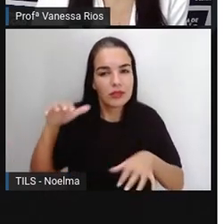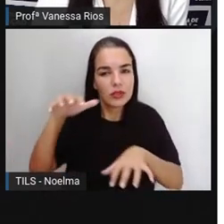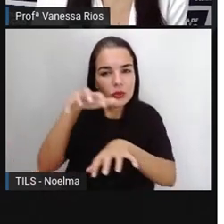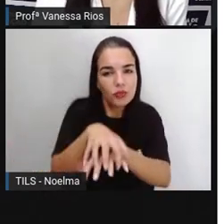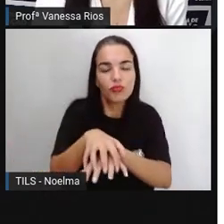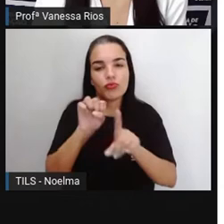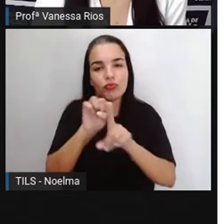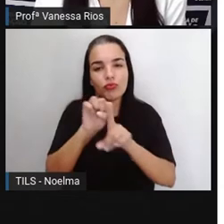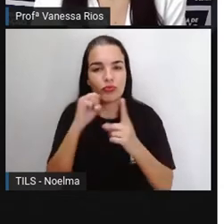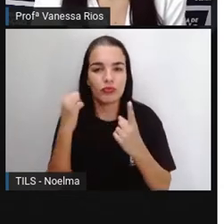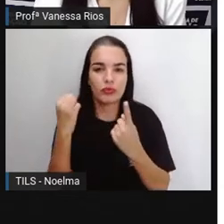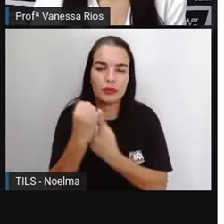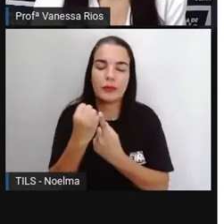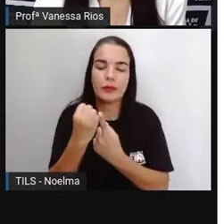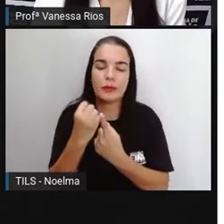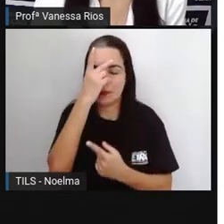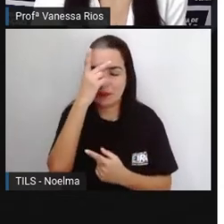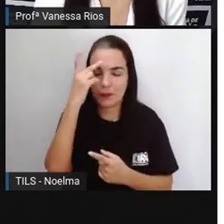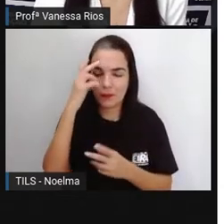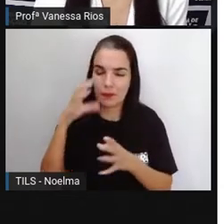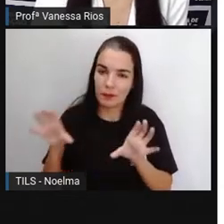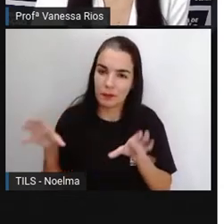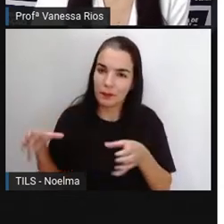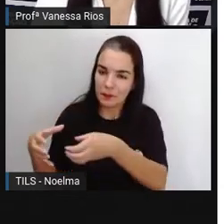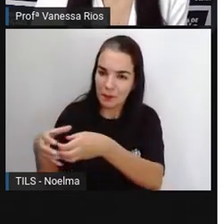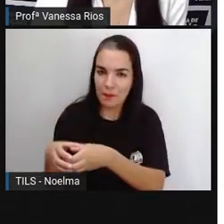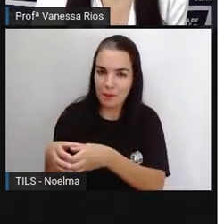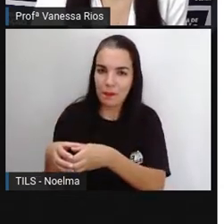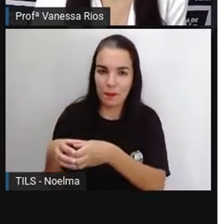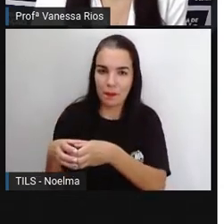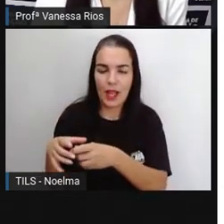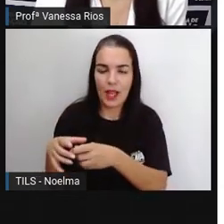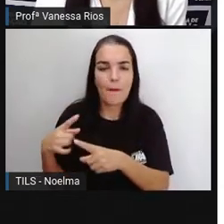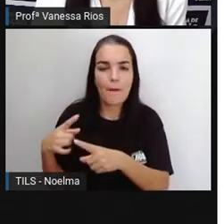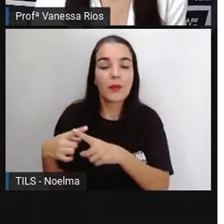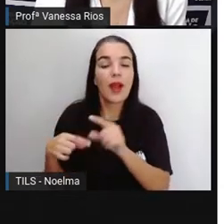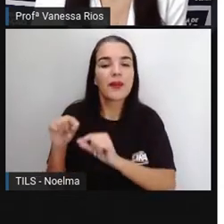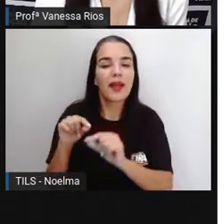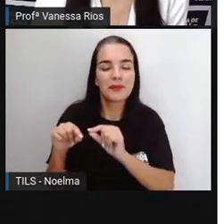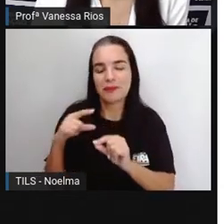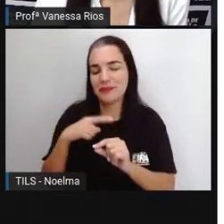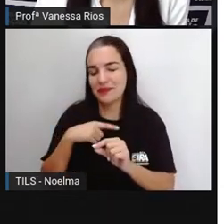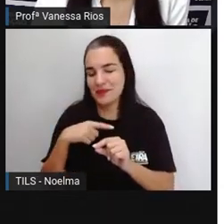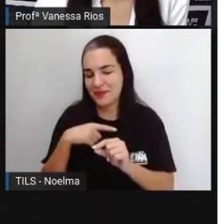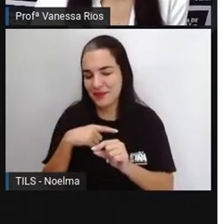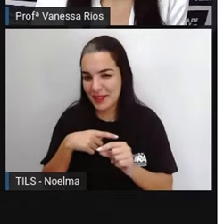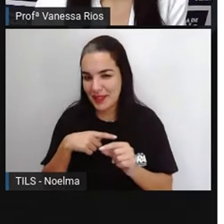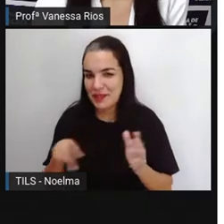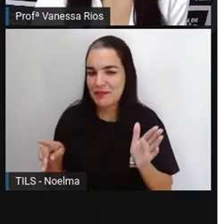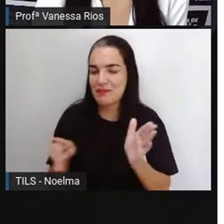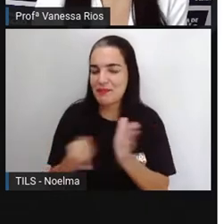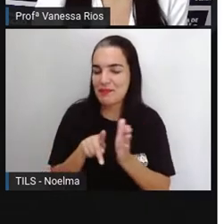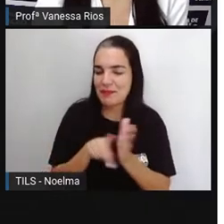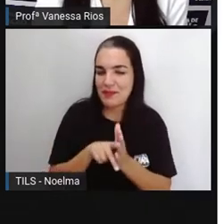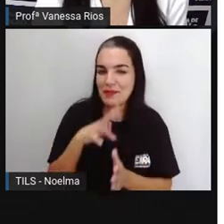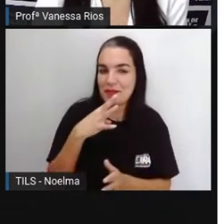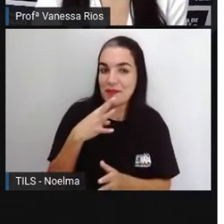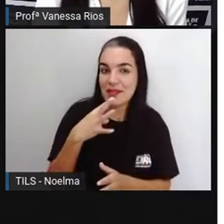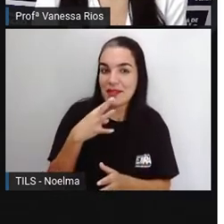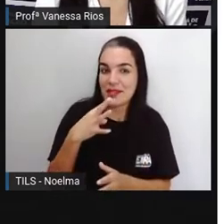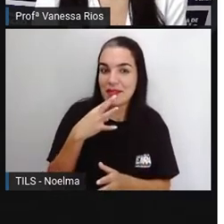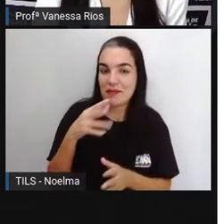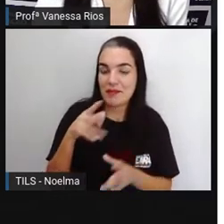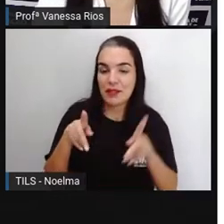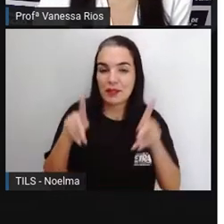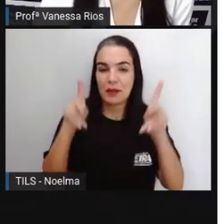pessoas, das comunidades, porque fazem parte dos conhecimentos populares, daquilo que as pessoas